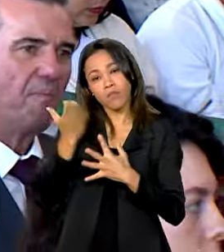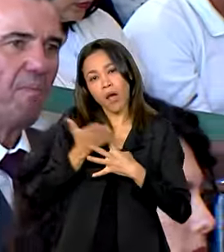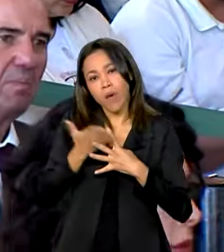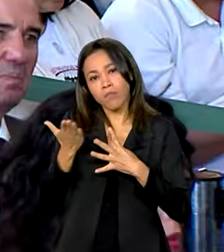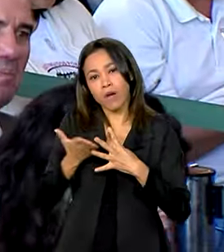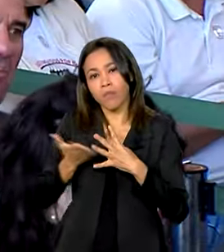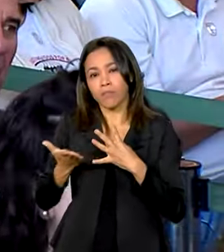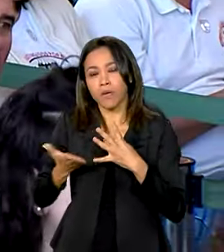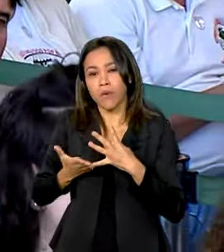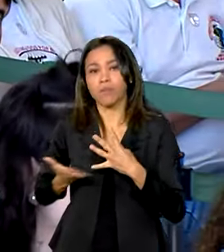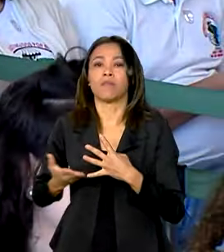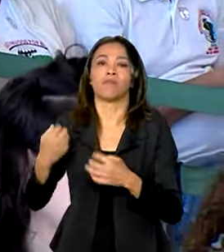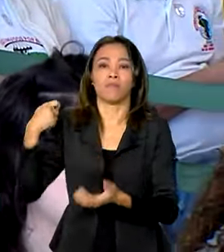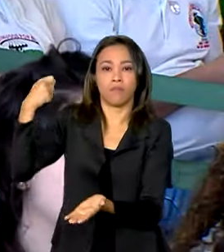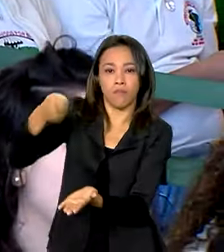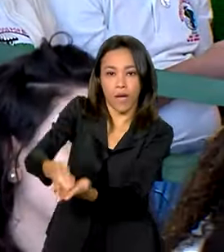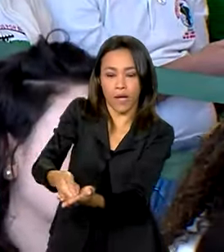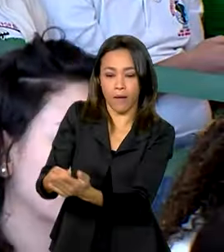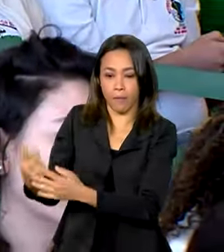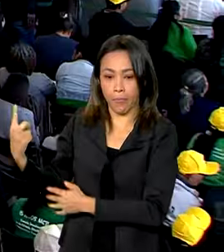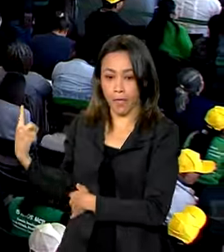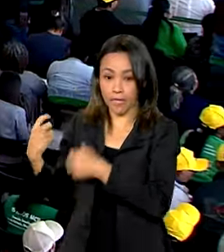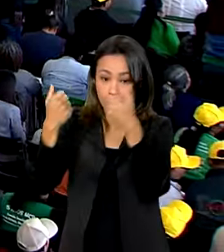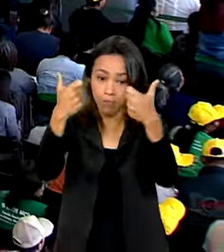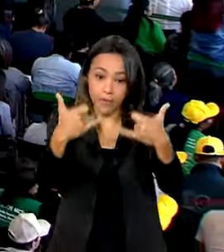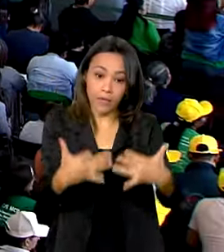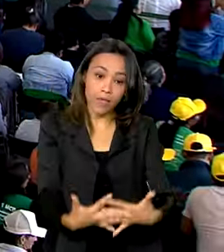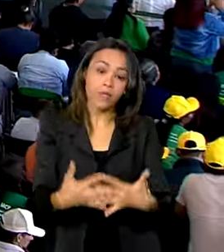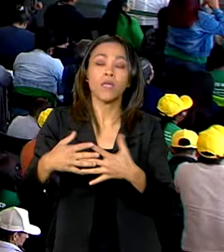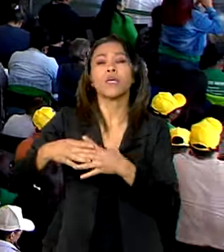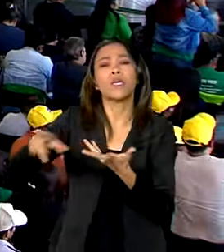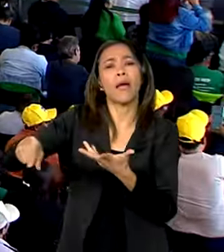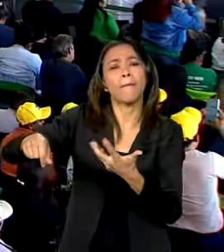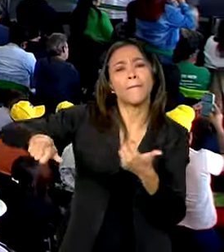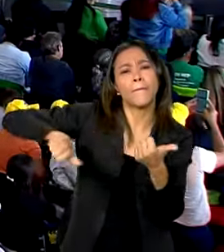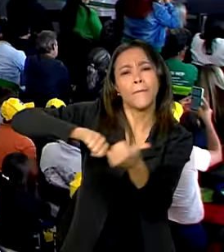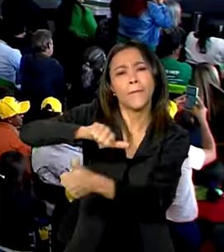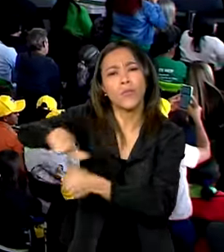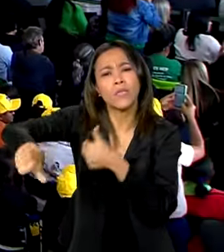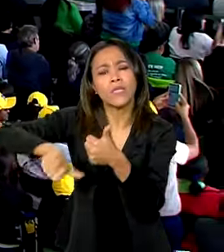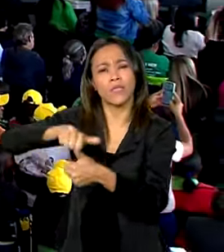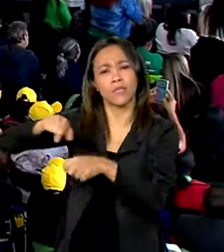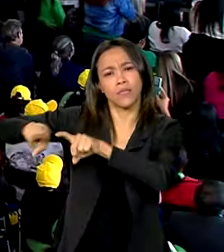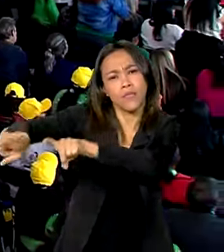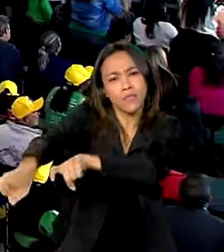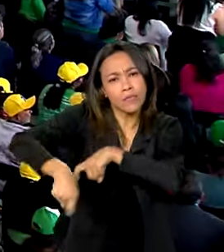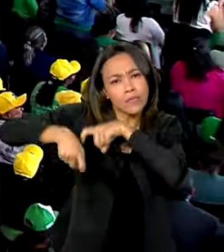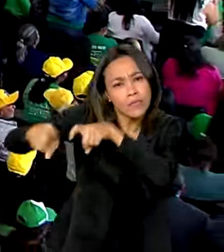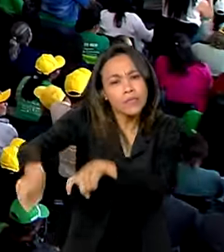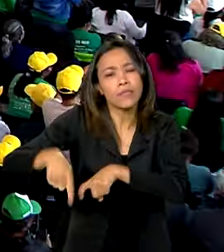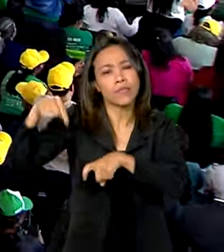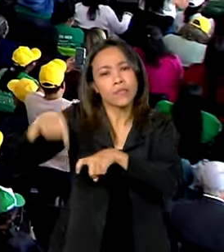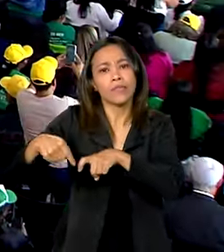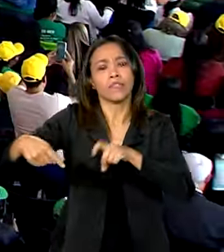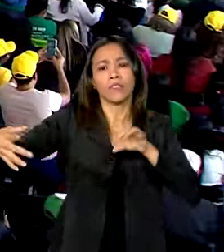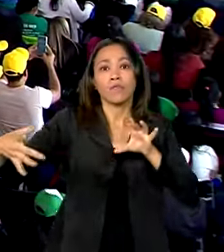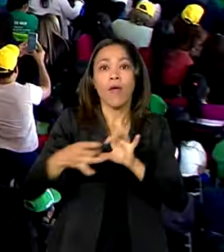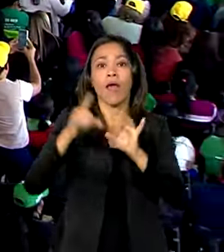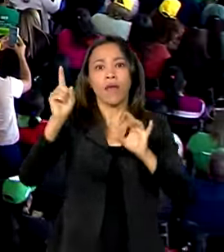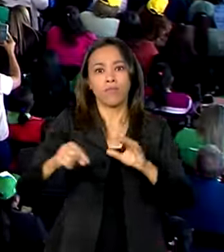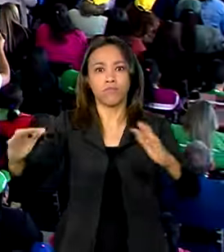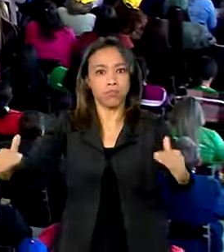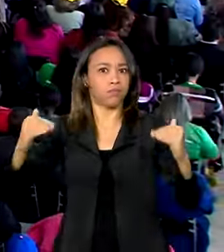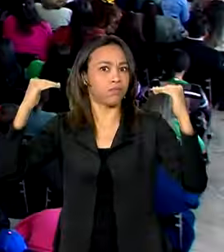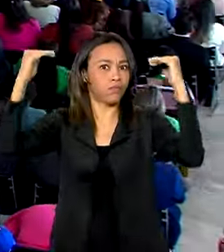reforma agrária é o caminho para o combate à fome e para a consolidação de um projeto soberano e popular